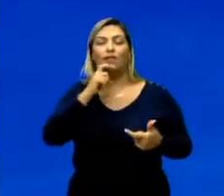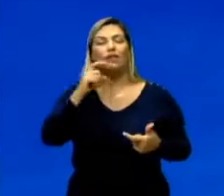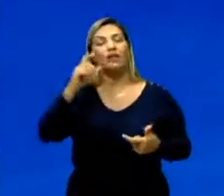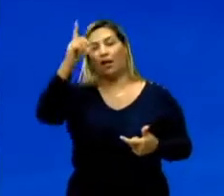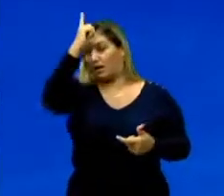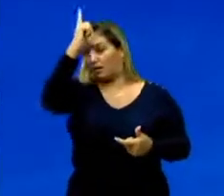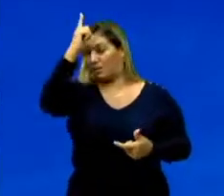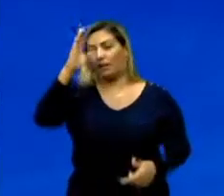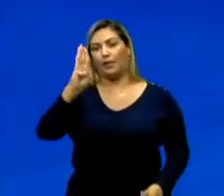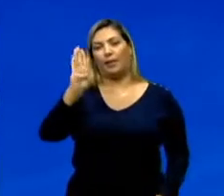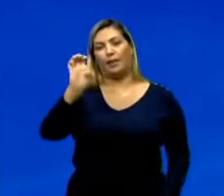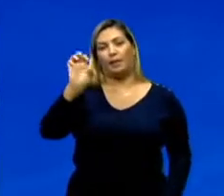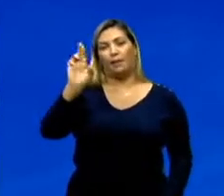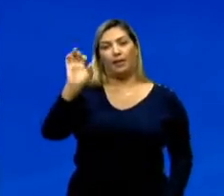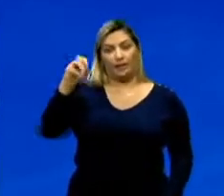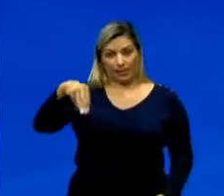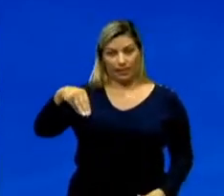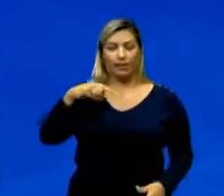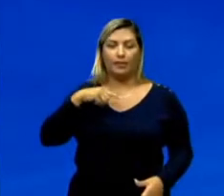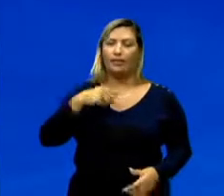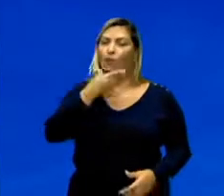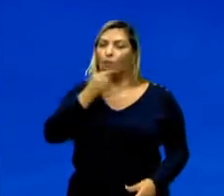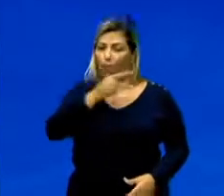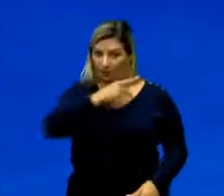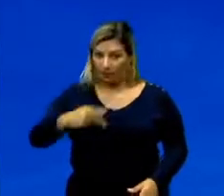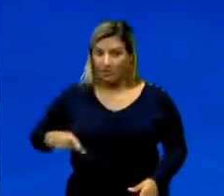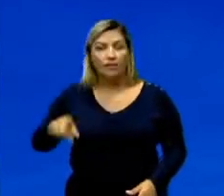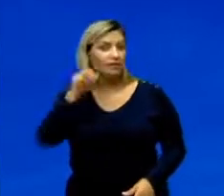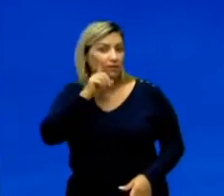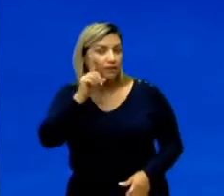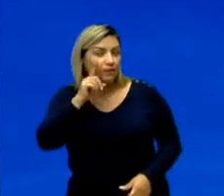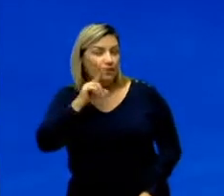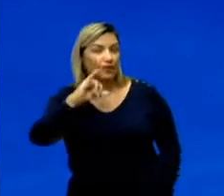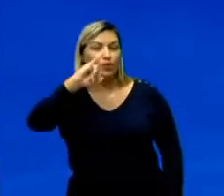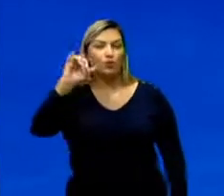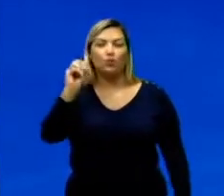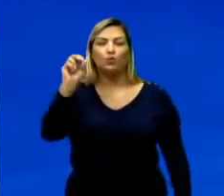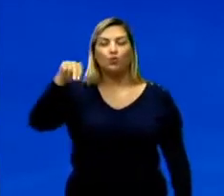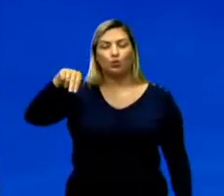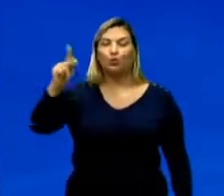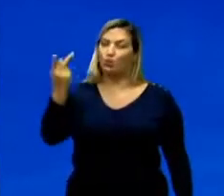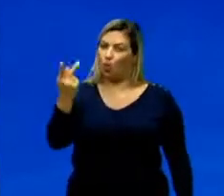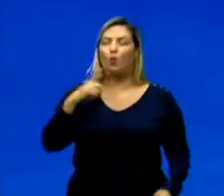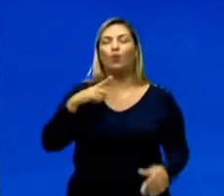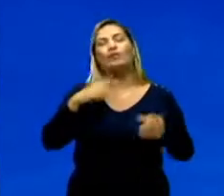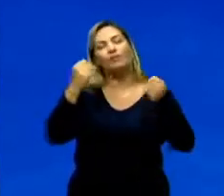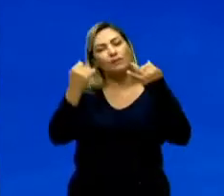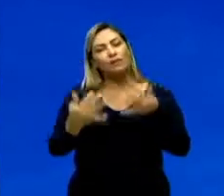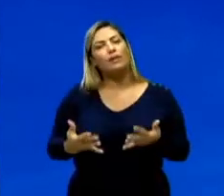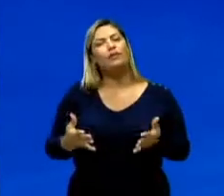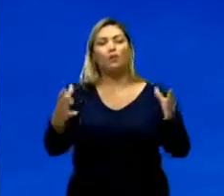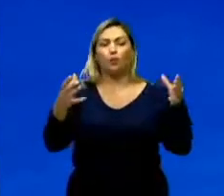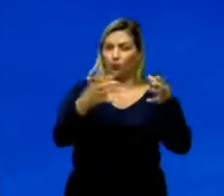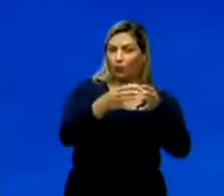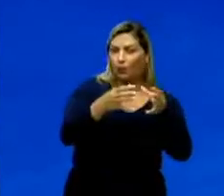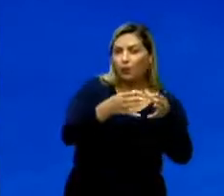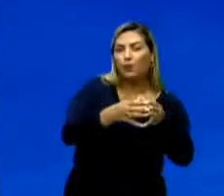que John Kennedy, então presidente dos Estados Unidos, estava falando para um público da Alemanha Ocidental,